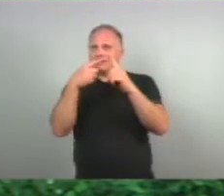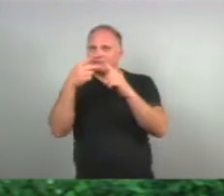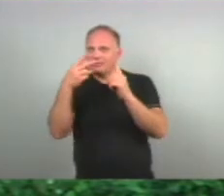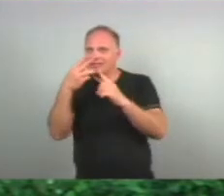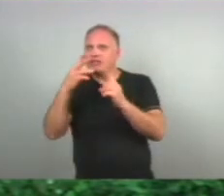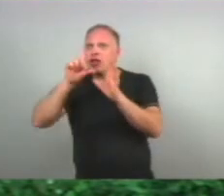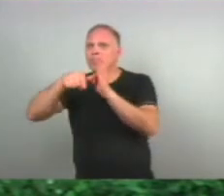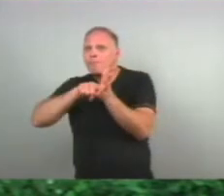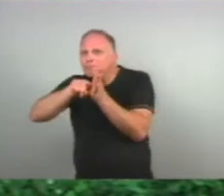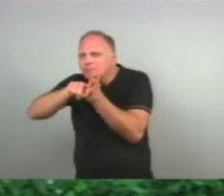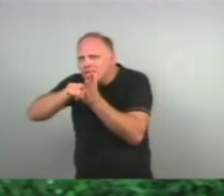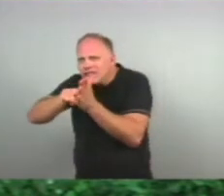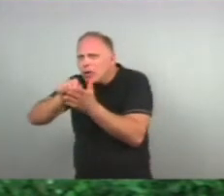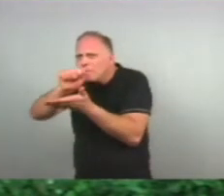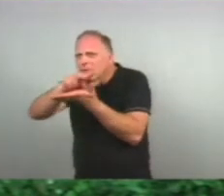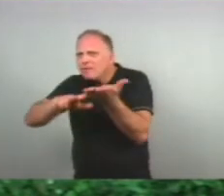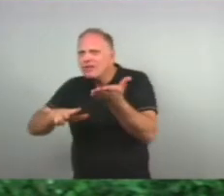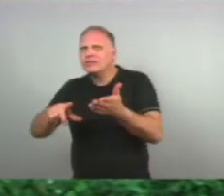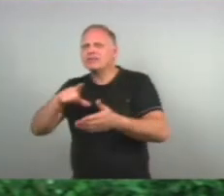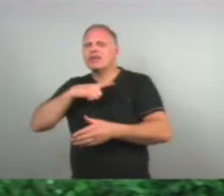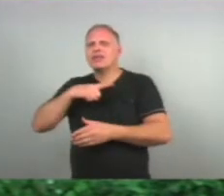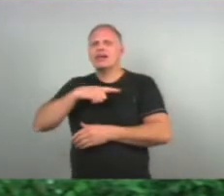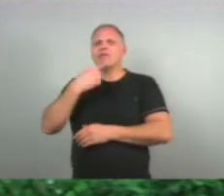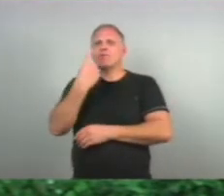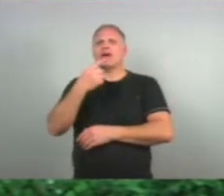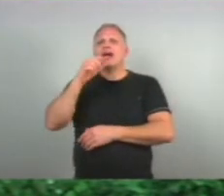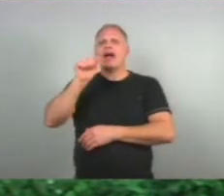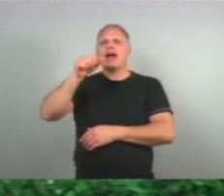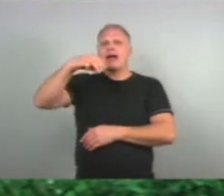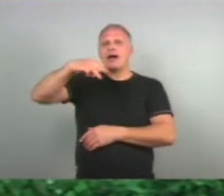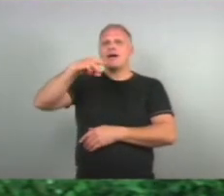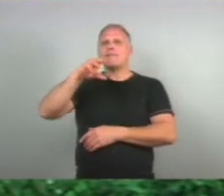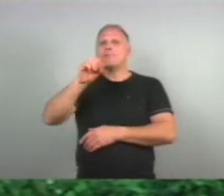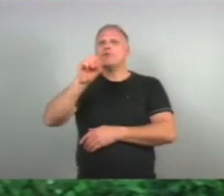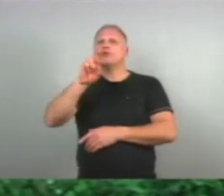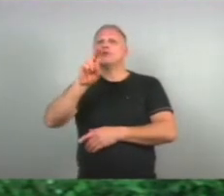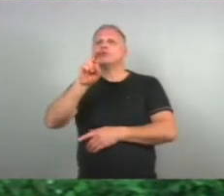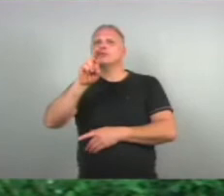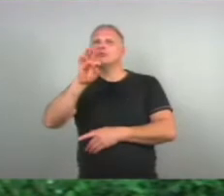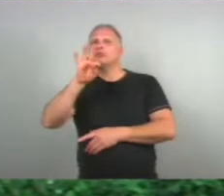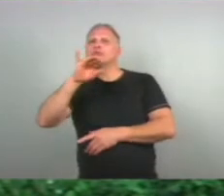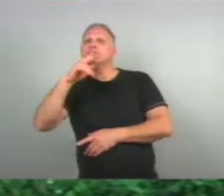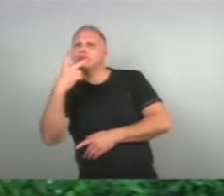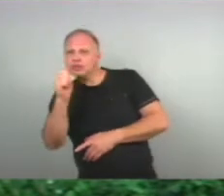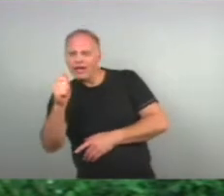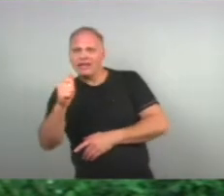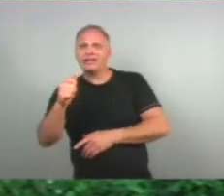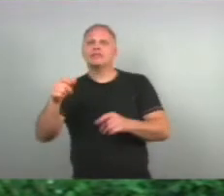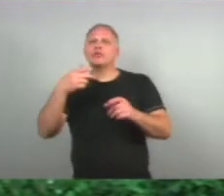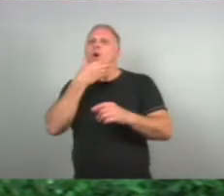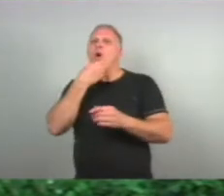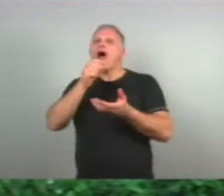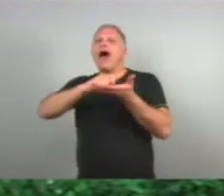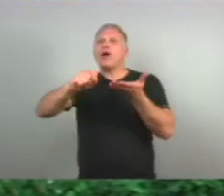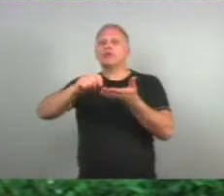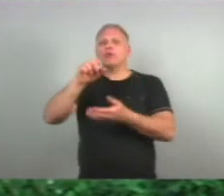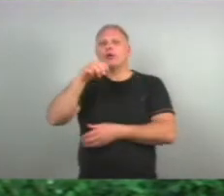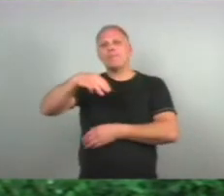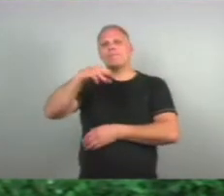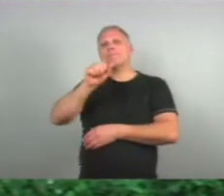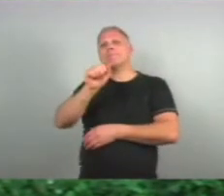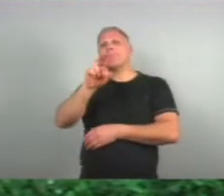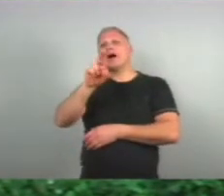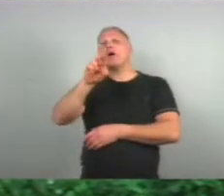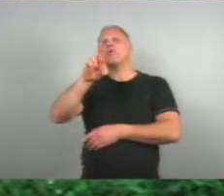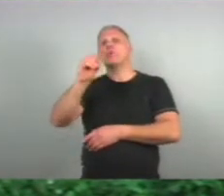Depois Uma delas é Morotia Né? De Mauro Ferreira E O outro